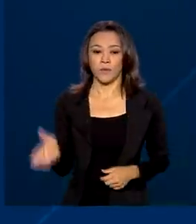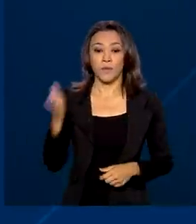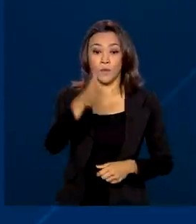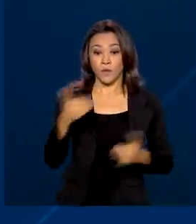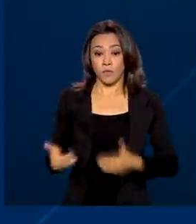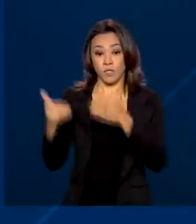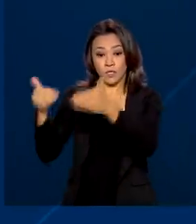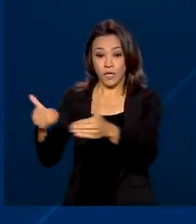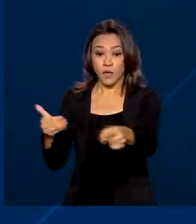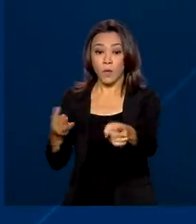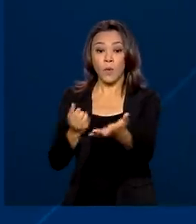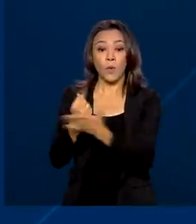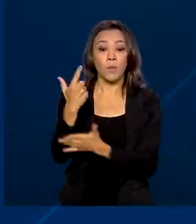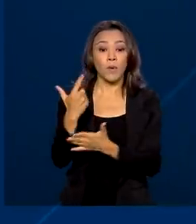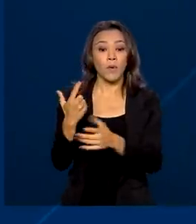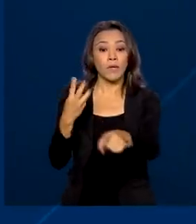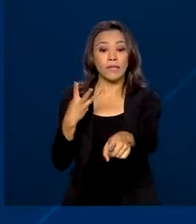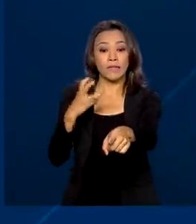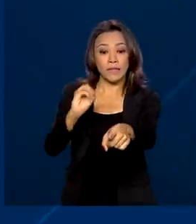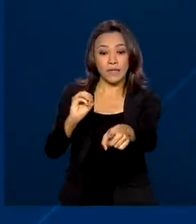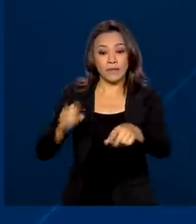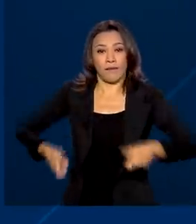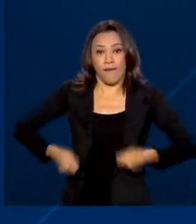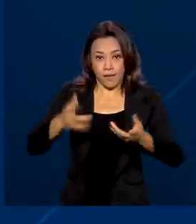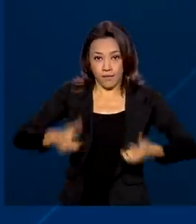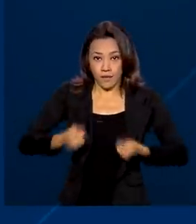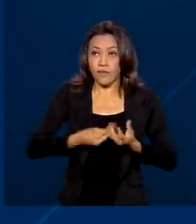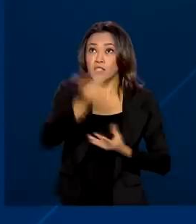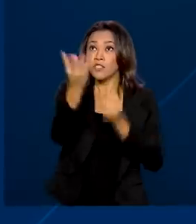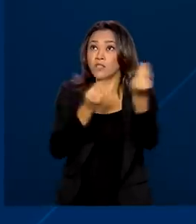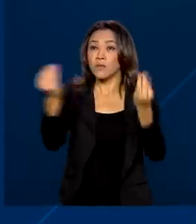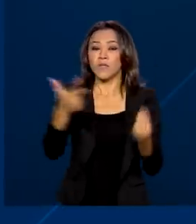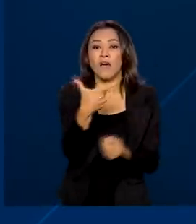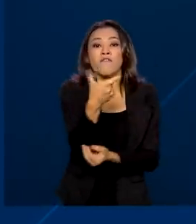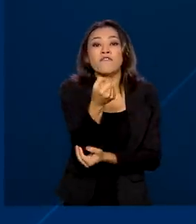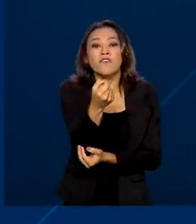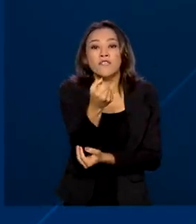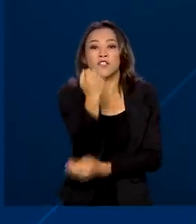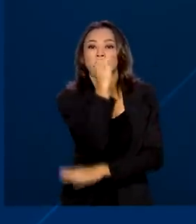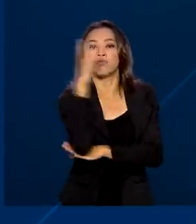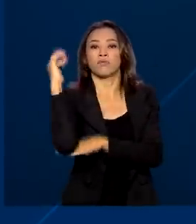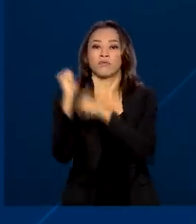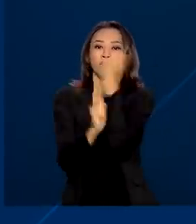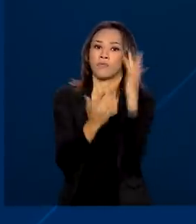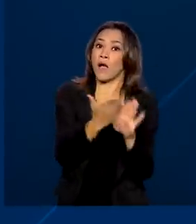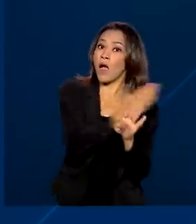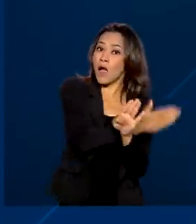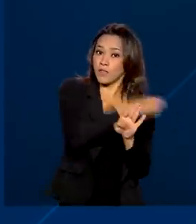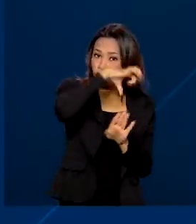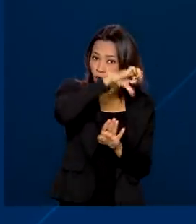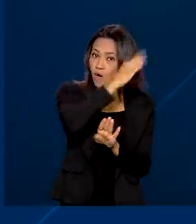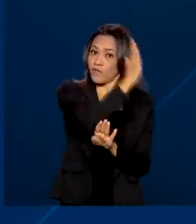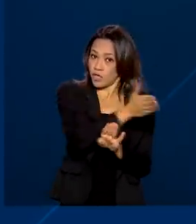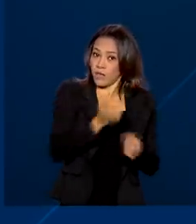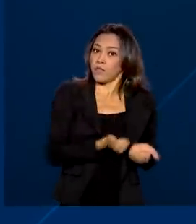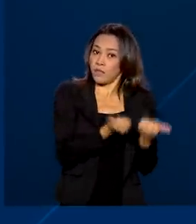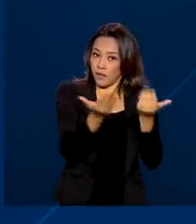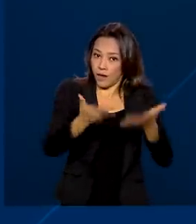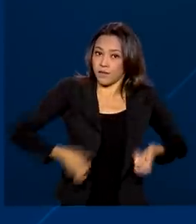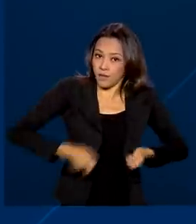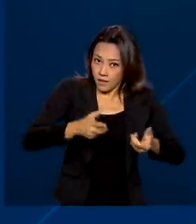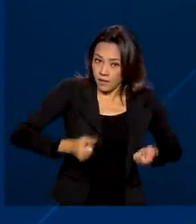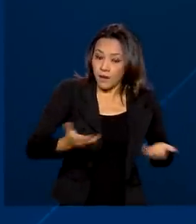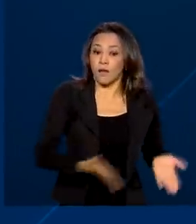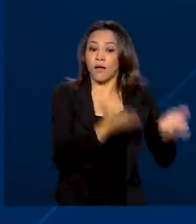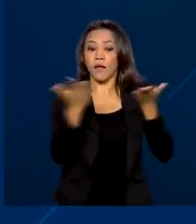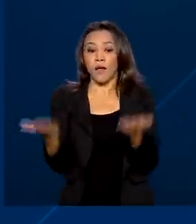30 cadeiras, que vão ser distribuídas a 20 parques do país. Nove já haviam sido entregues. As dez recebidas agora vão